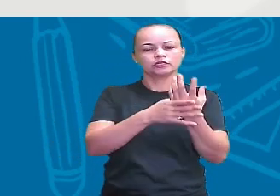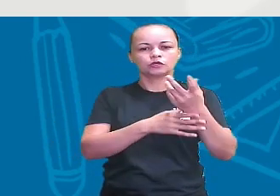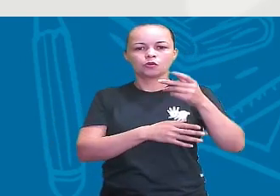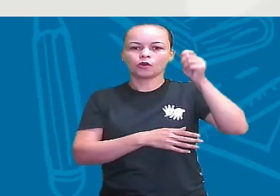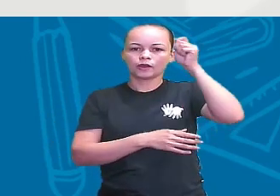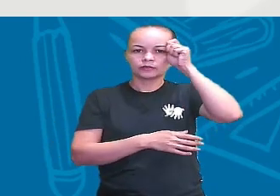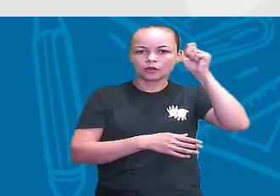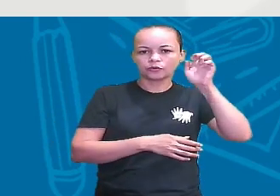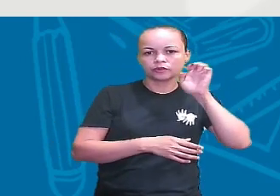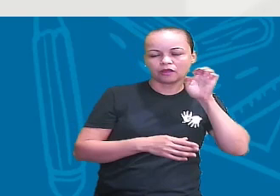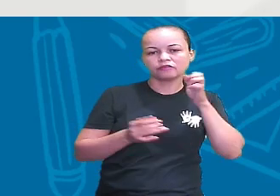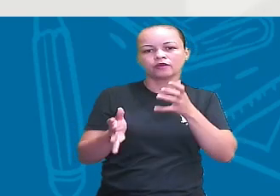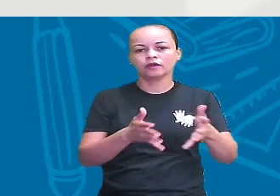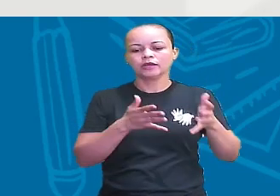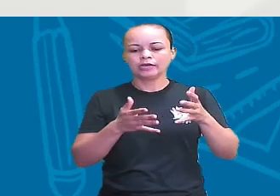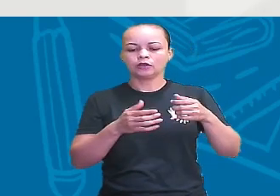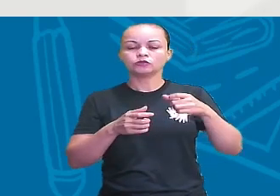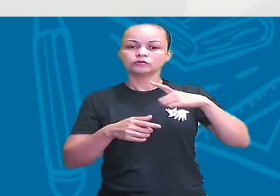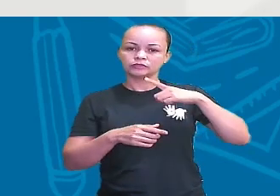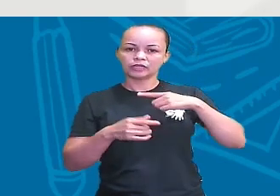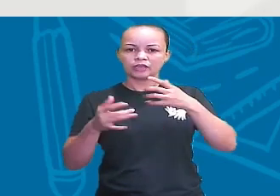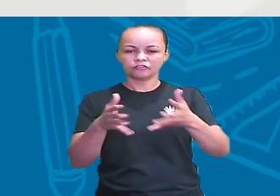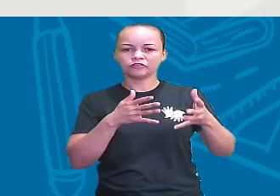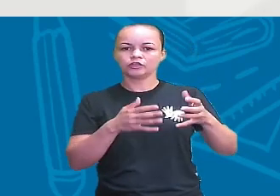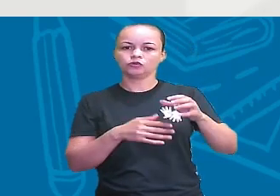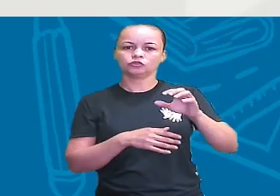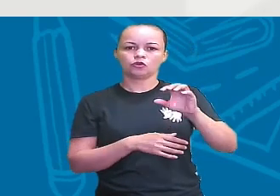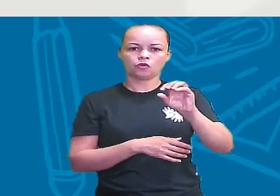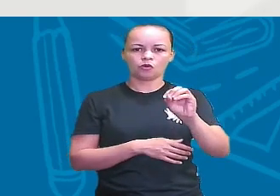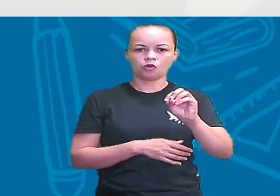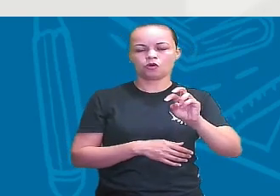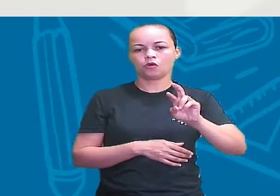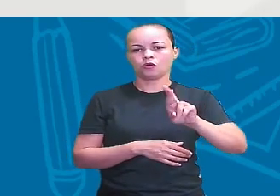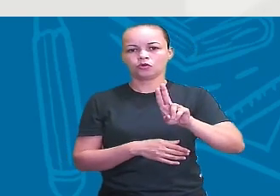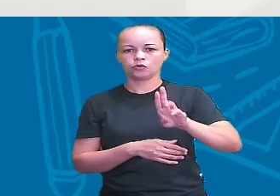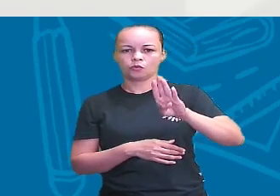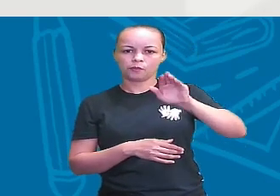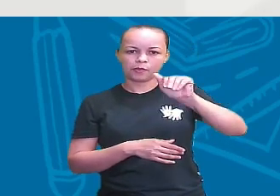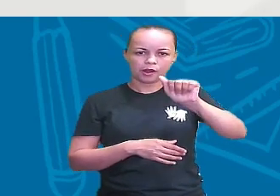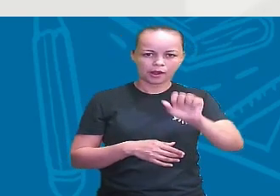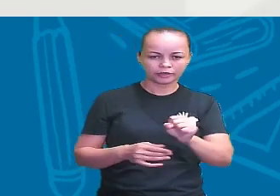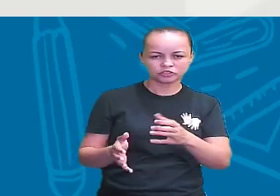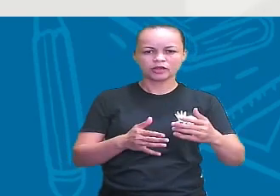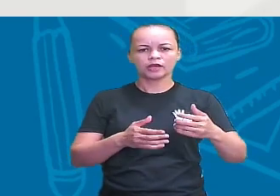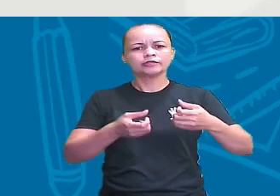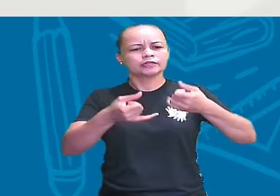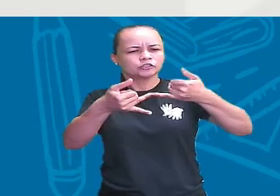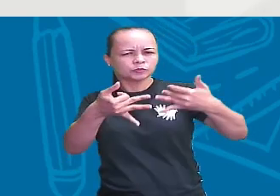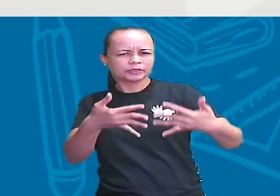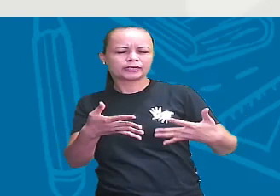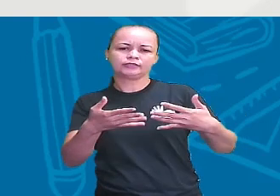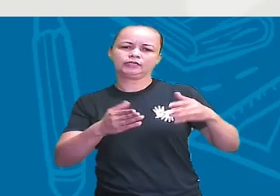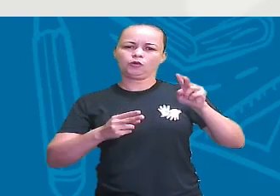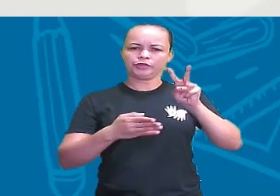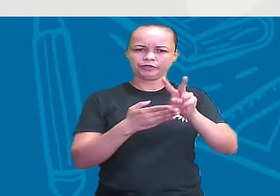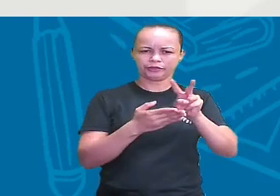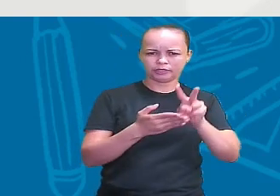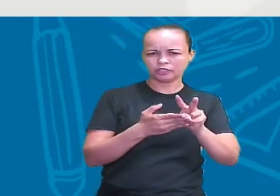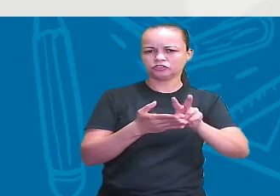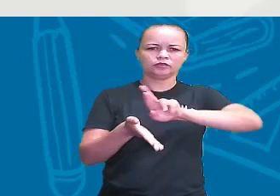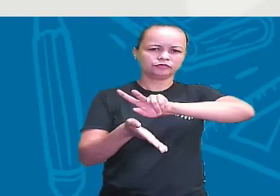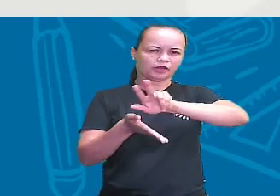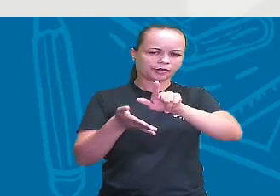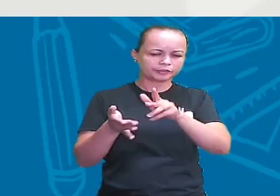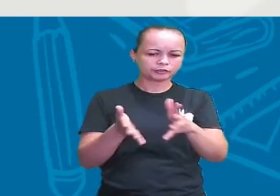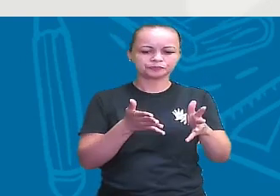criações iorubais, onde os seres humanos foram feitos pelo orixá, orixá lá. Existe a explicação também indígena, né? Sendo que